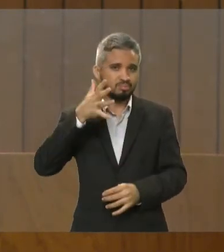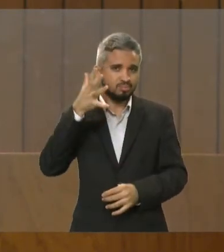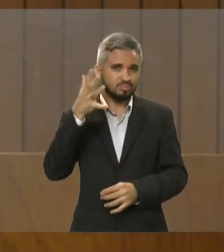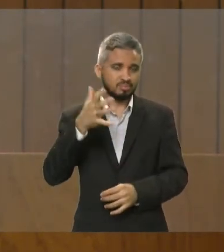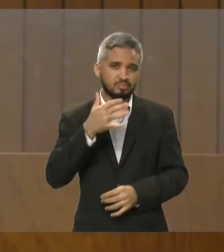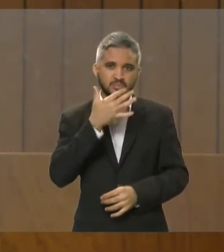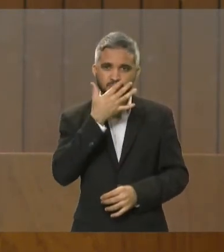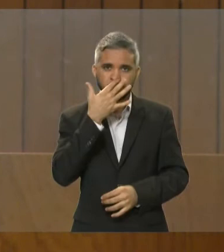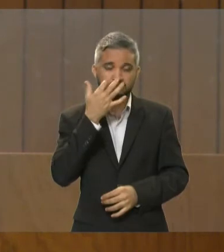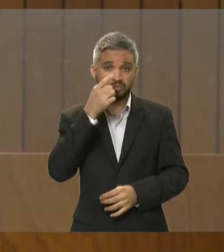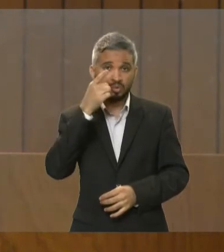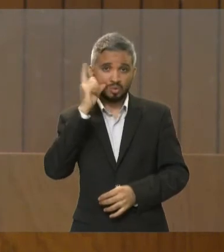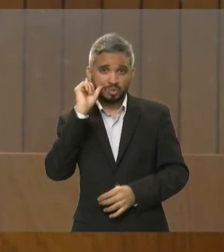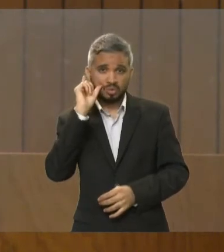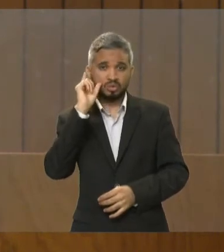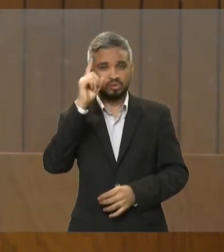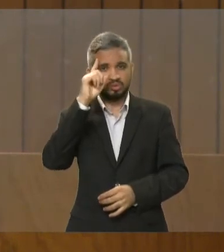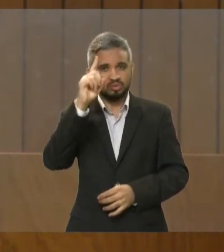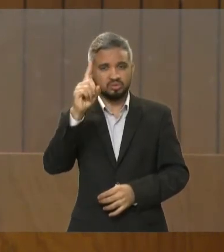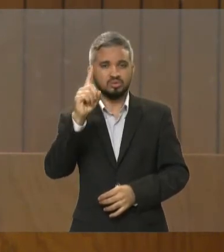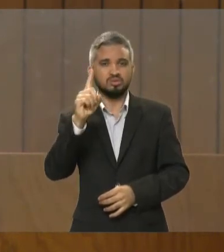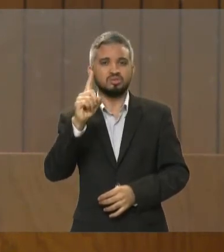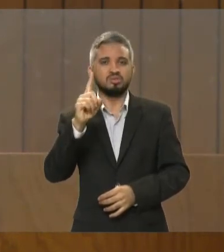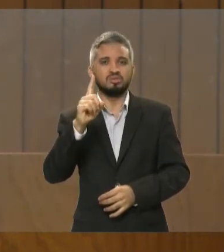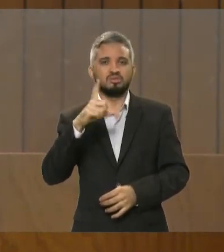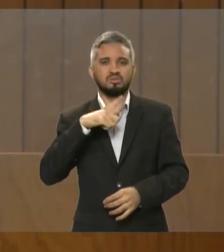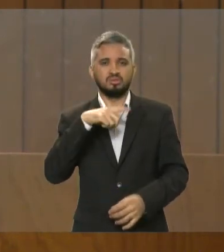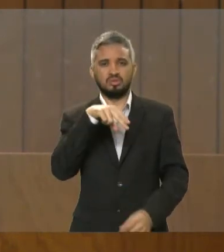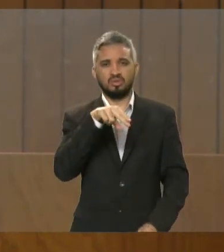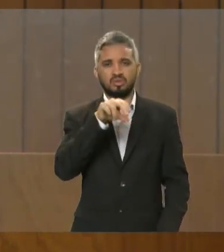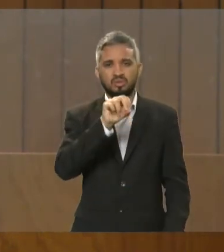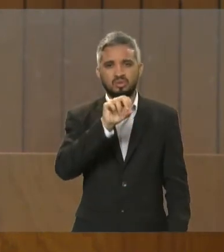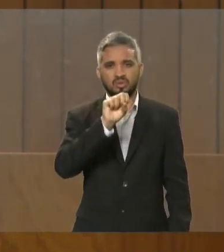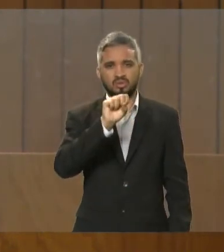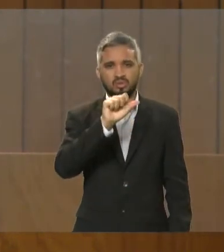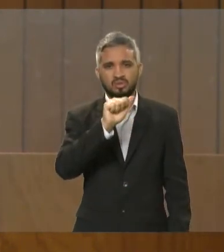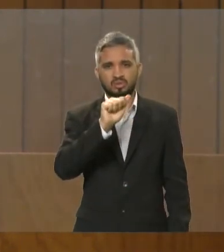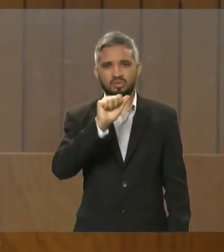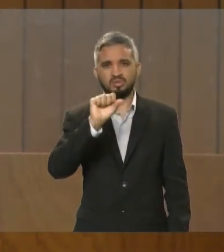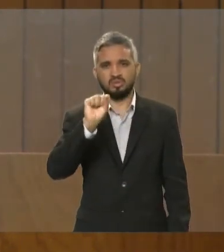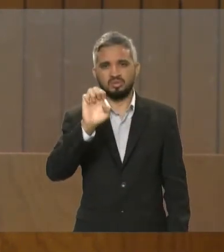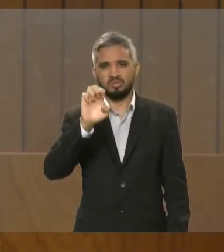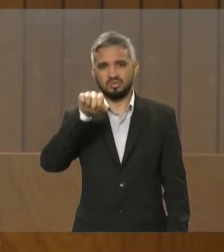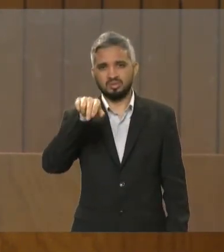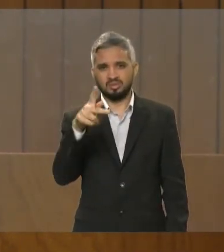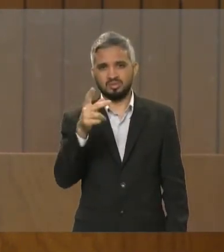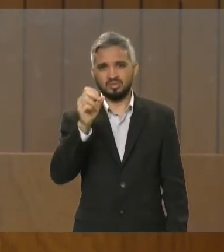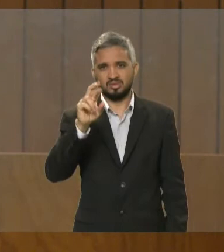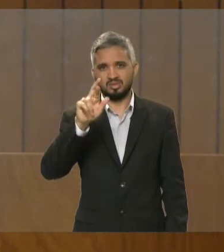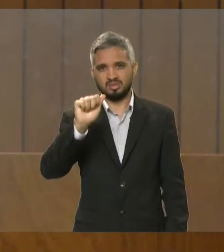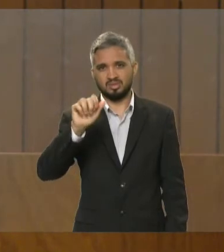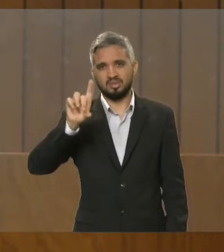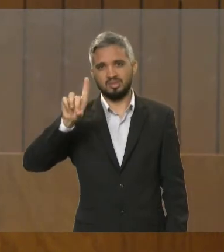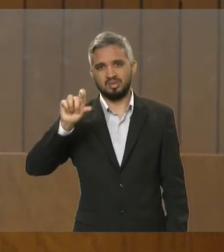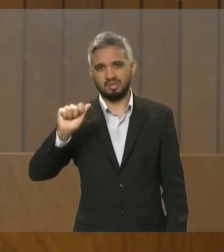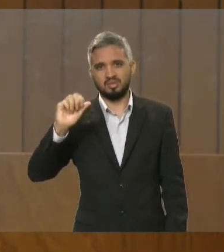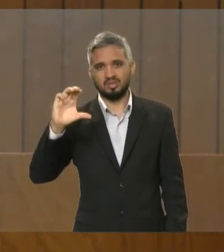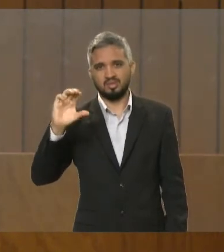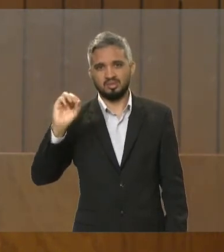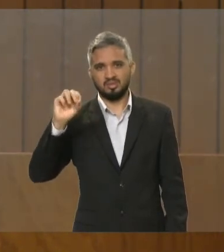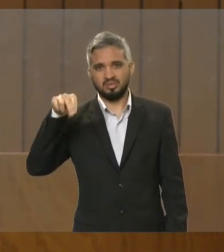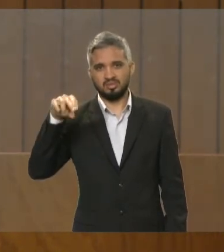dia de Nossa Senhora da Conceição. Pela primeira vez, de alguma forma bem diferente,